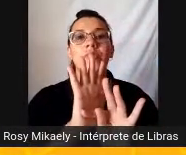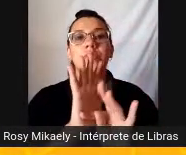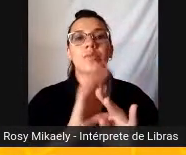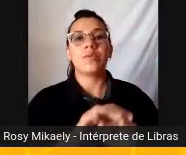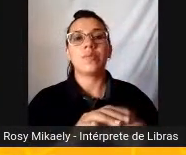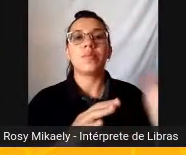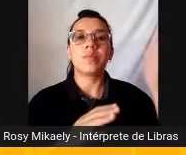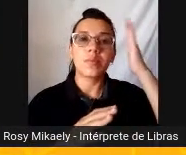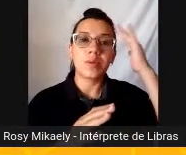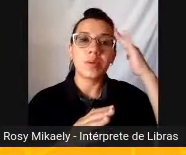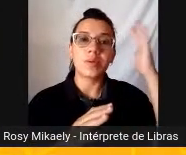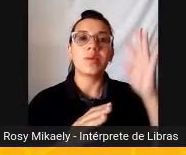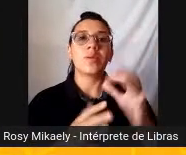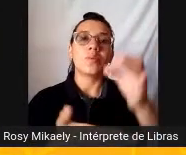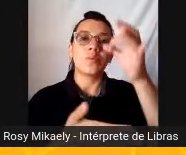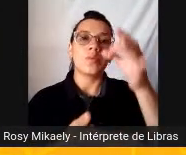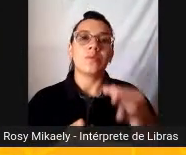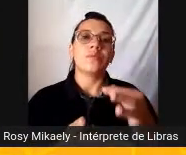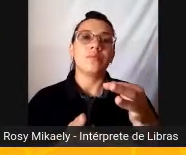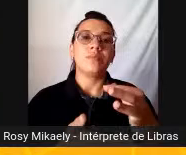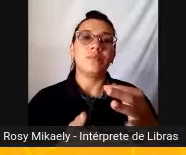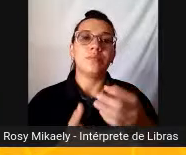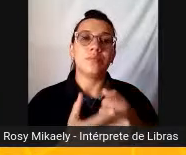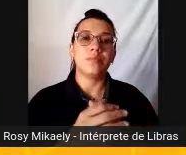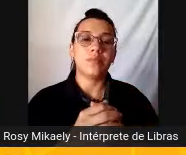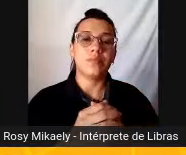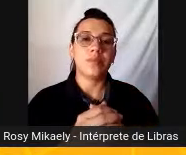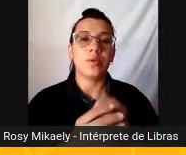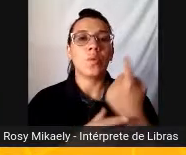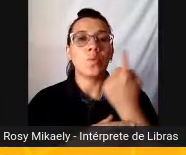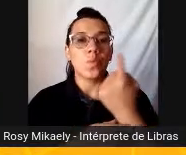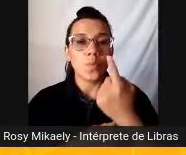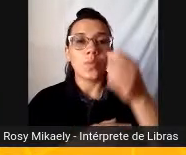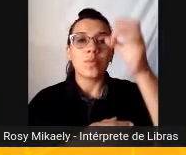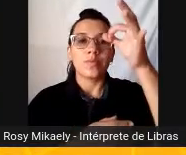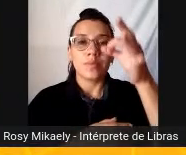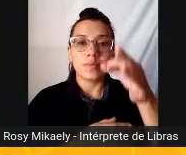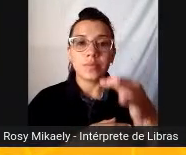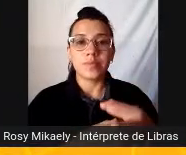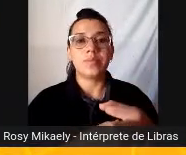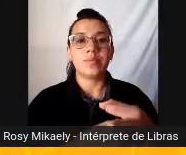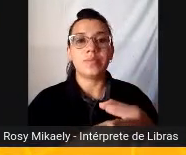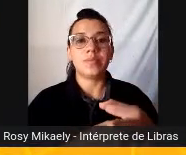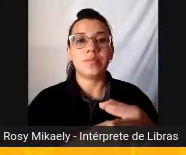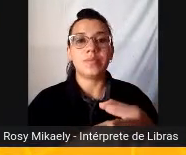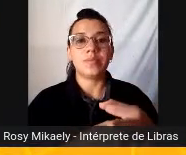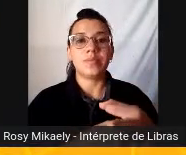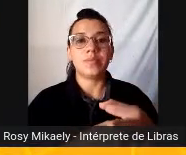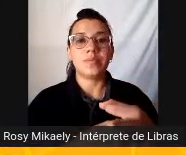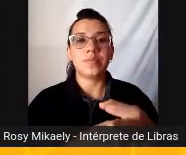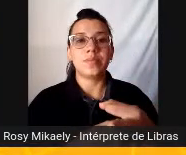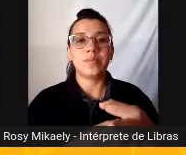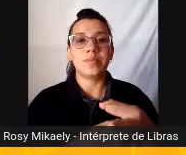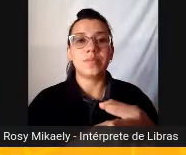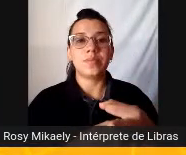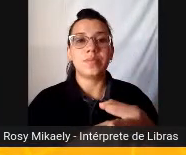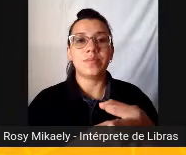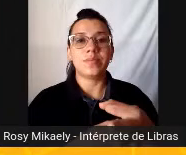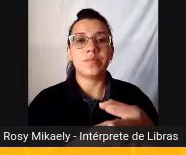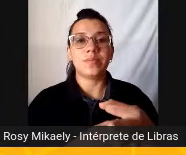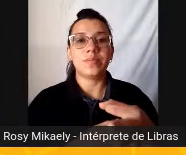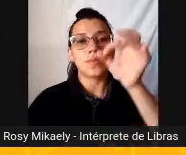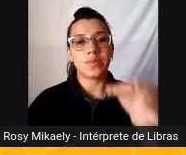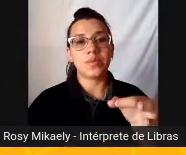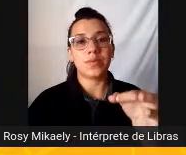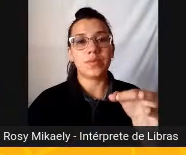Elas não Tem uma única Que atende Ao enunciado Como resposta Correto? E vamos A última questão Que o